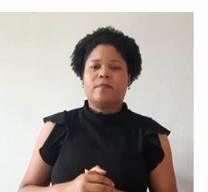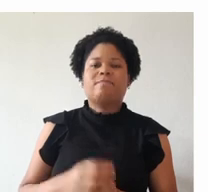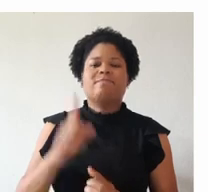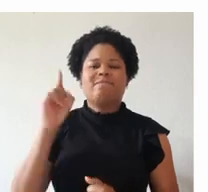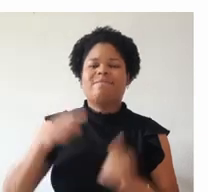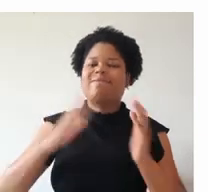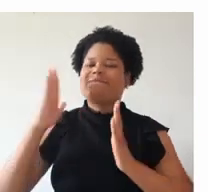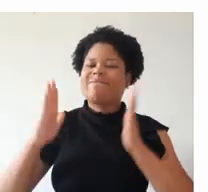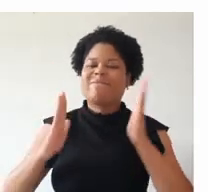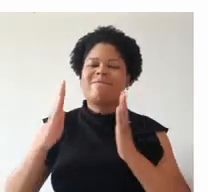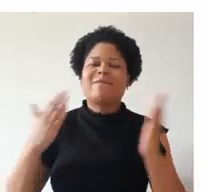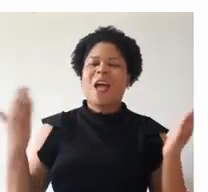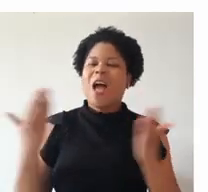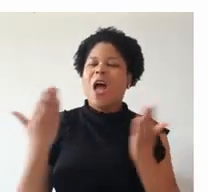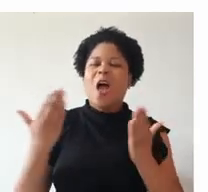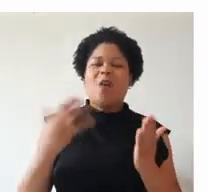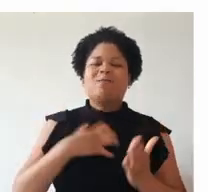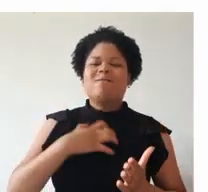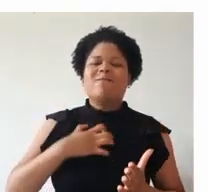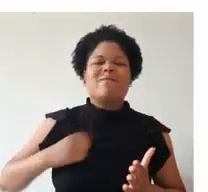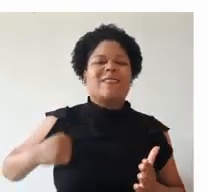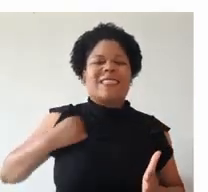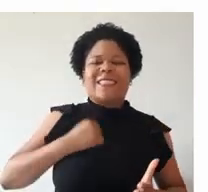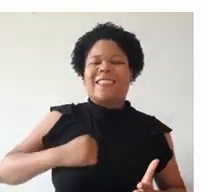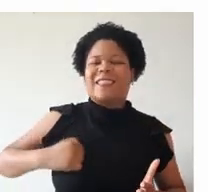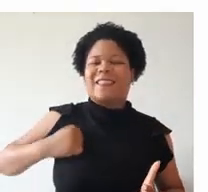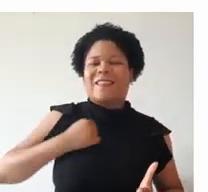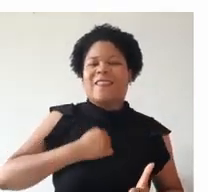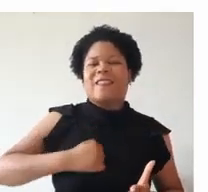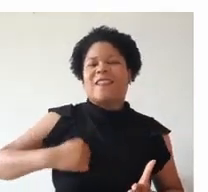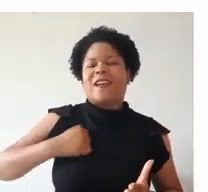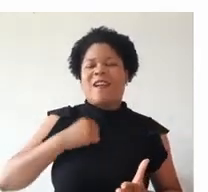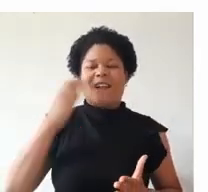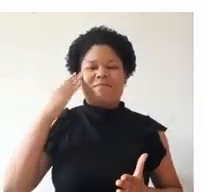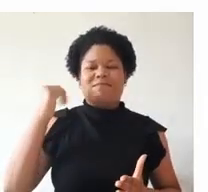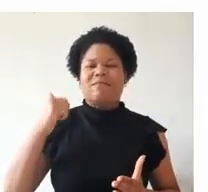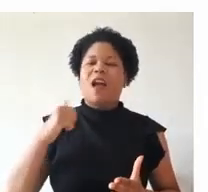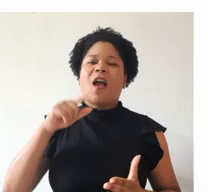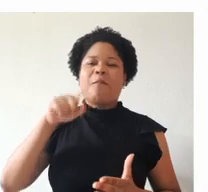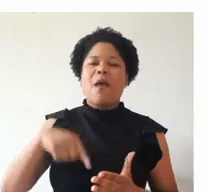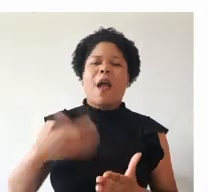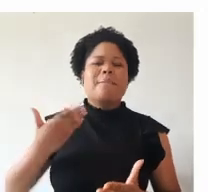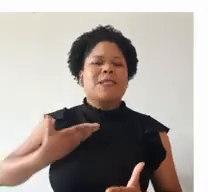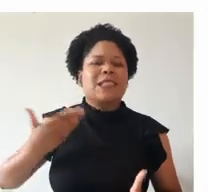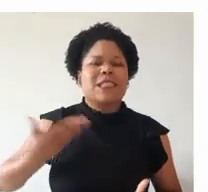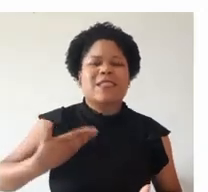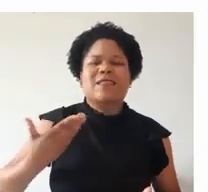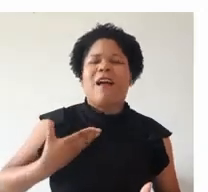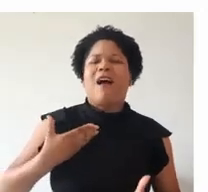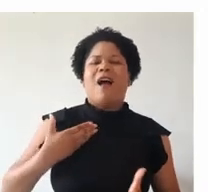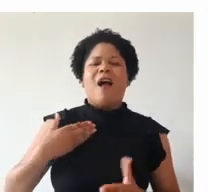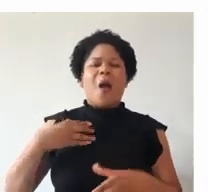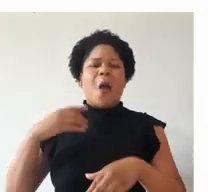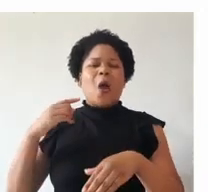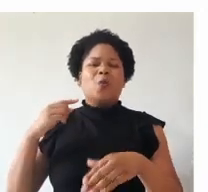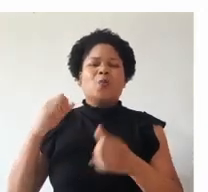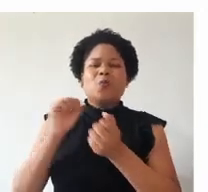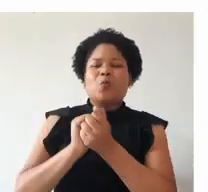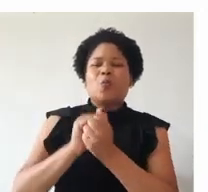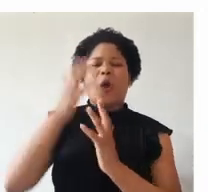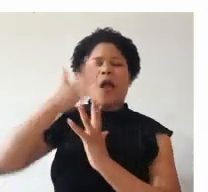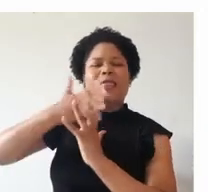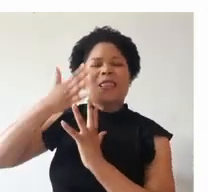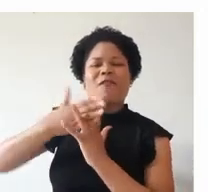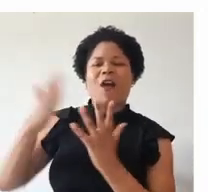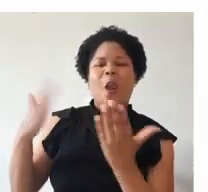foi uma época que deu, que dá ainda até muita saudade, assim, sabe? das amizades, dos momentos, assim, entre